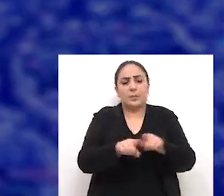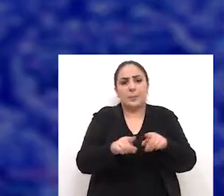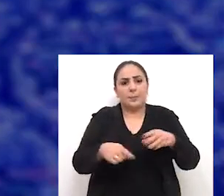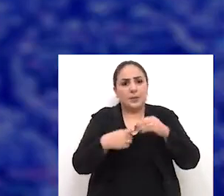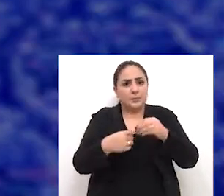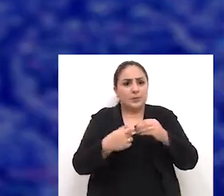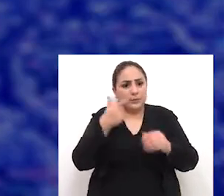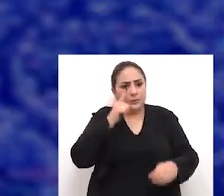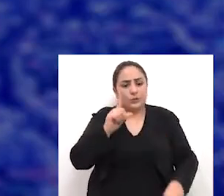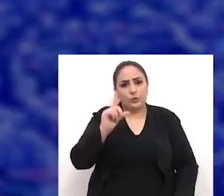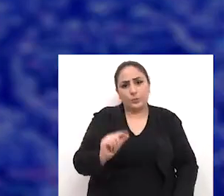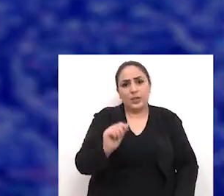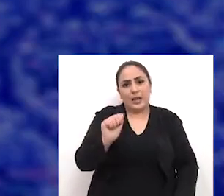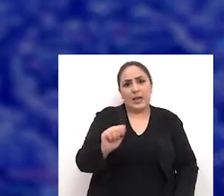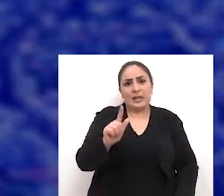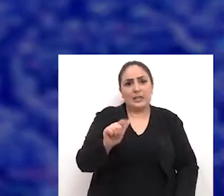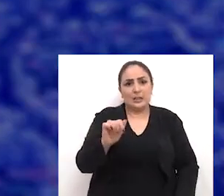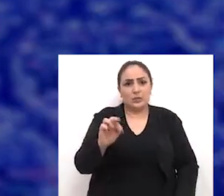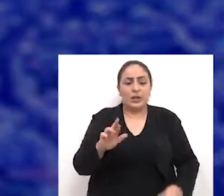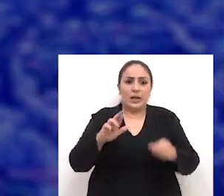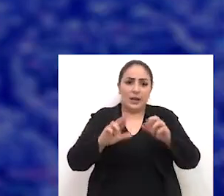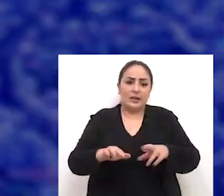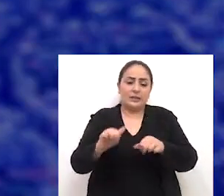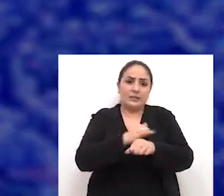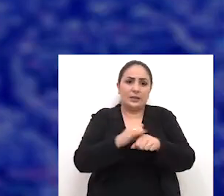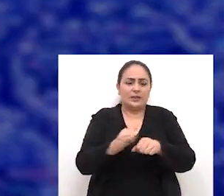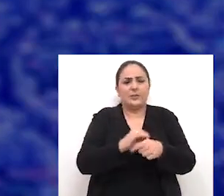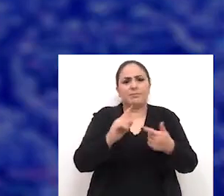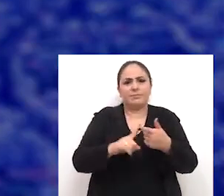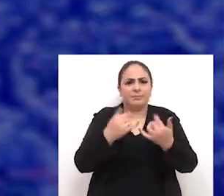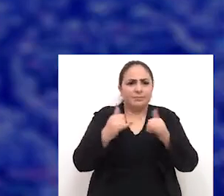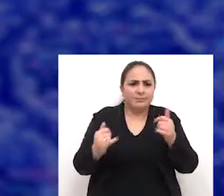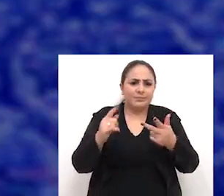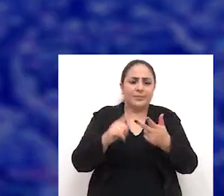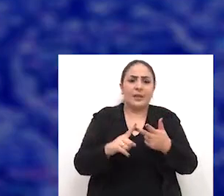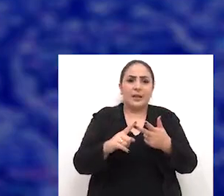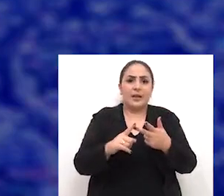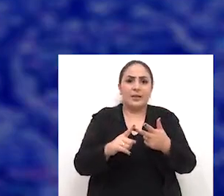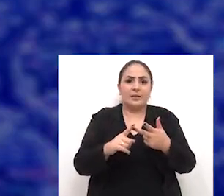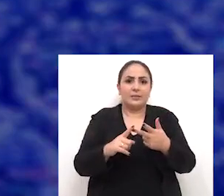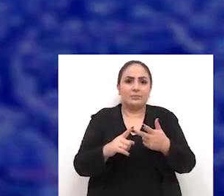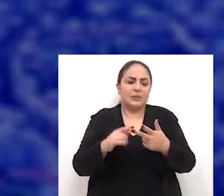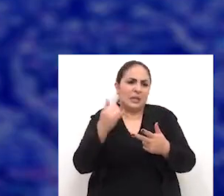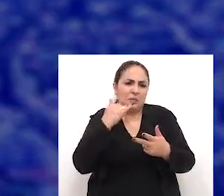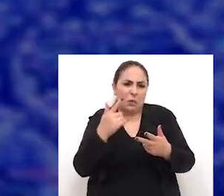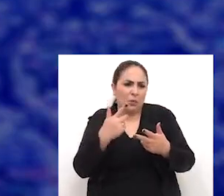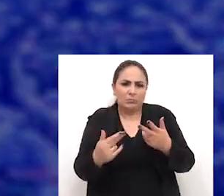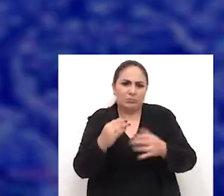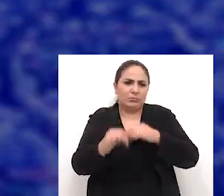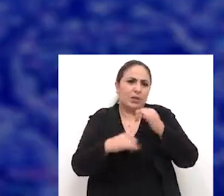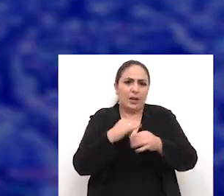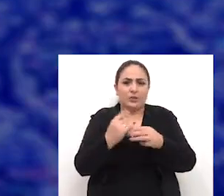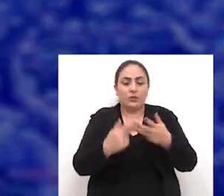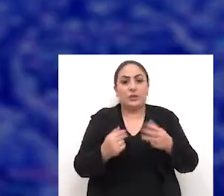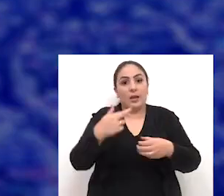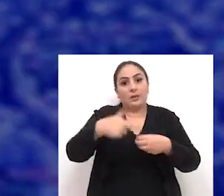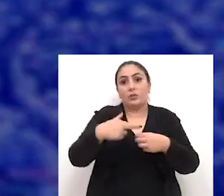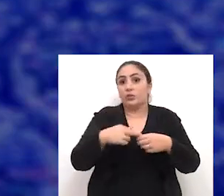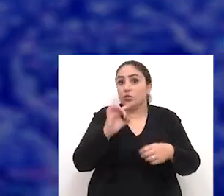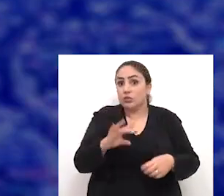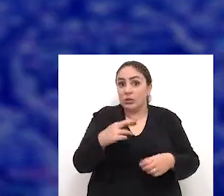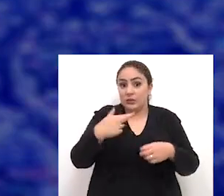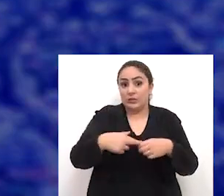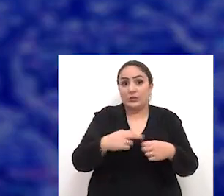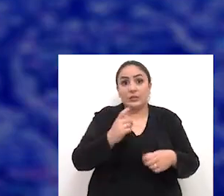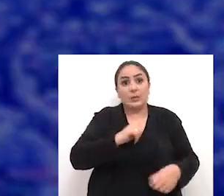porque ela vai diminuir alíquotas em setores estratégicos para a indústria, energia elétrica, telecomunicações, combustíveis. Somente na